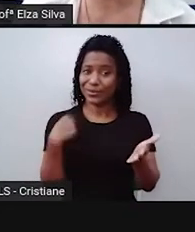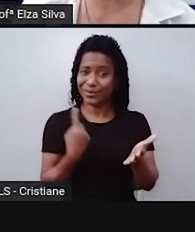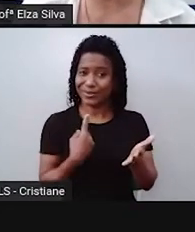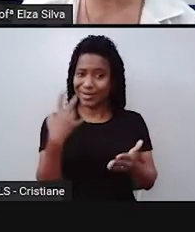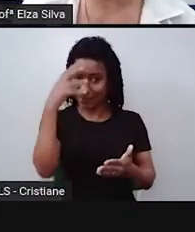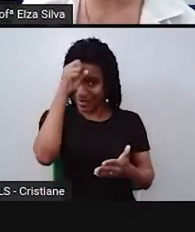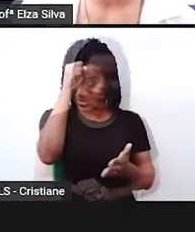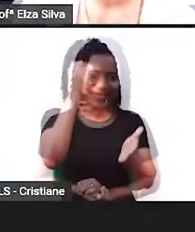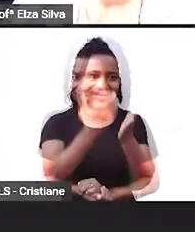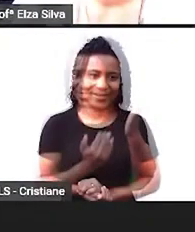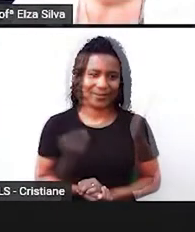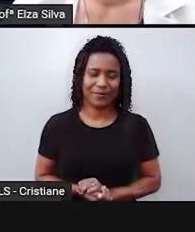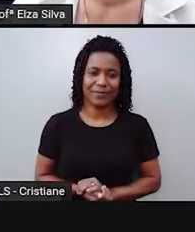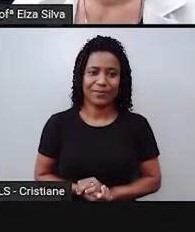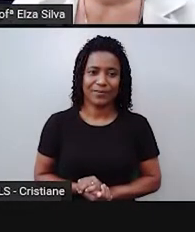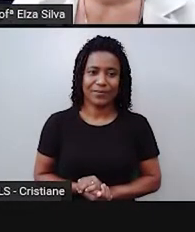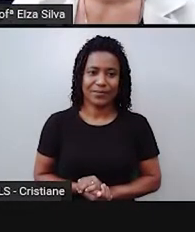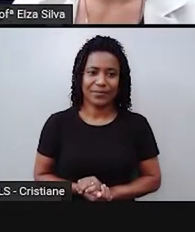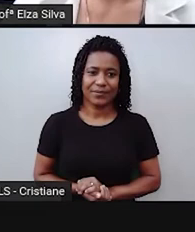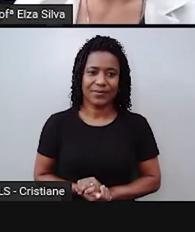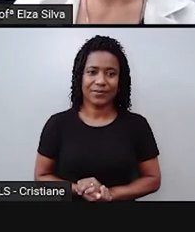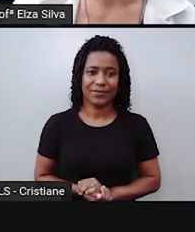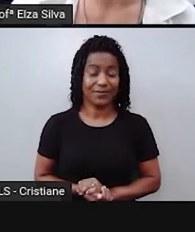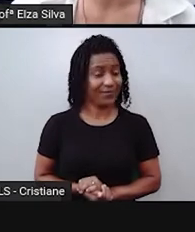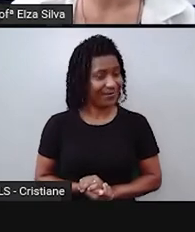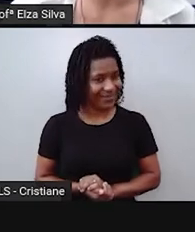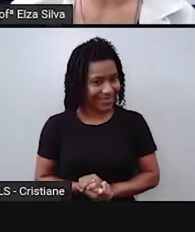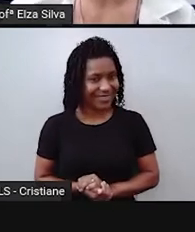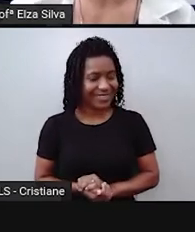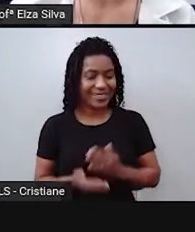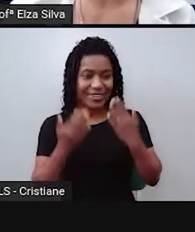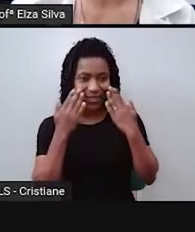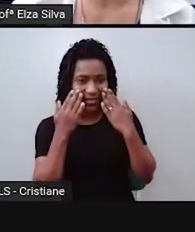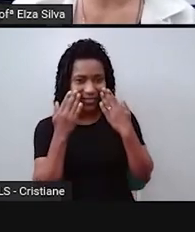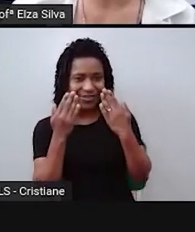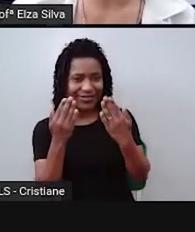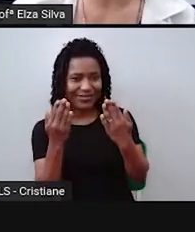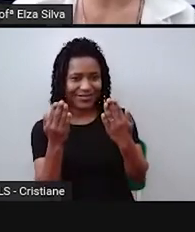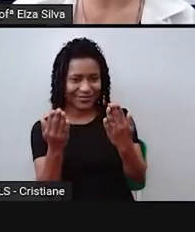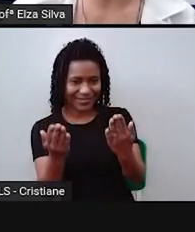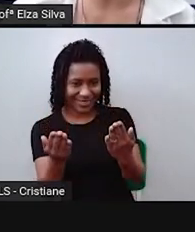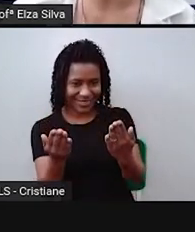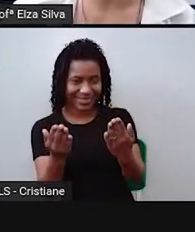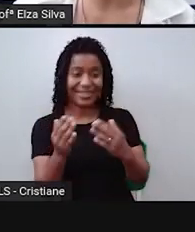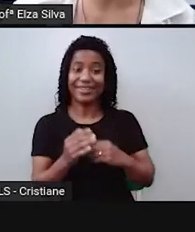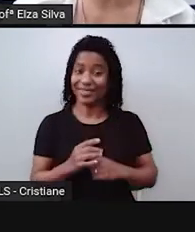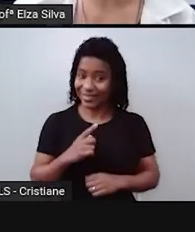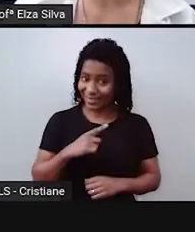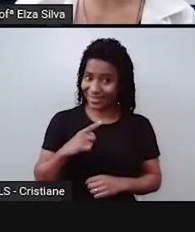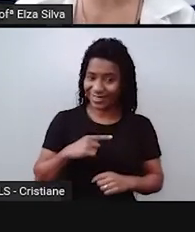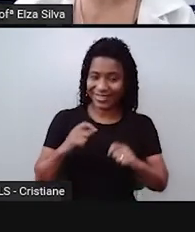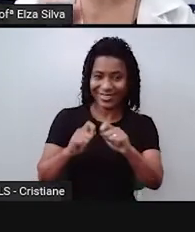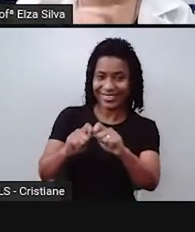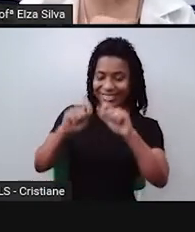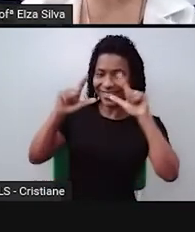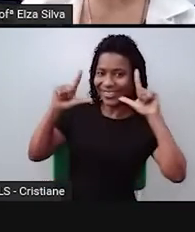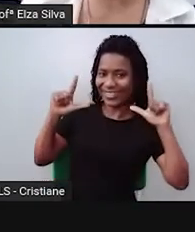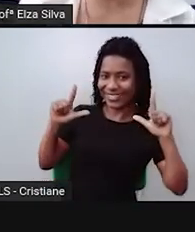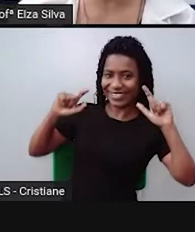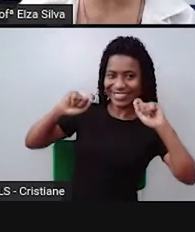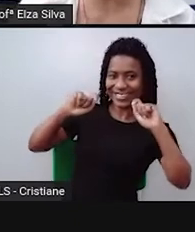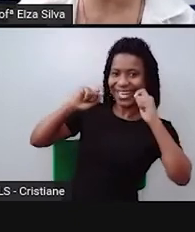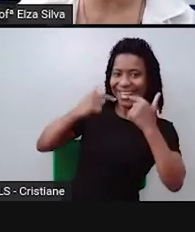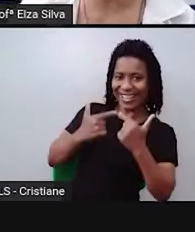mais sobre isto. Eu espelho para vocês aqui agora na tela este meme de um personagem muito